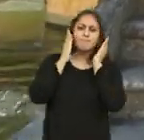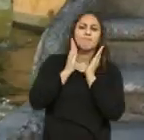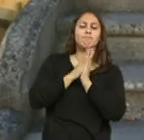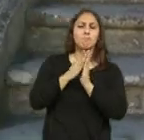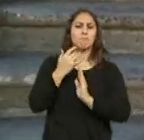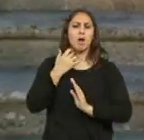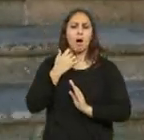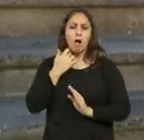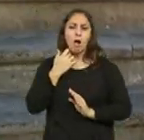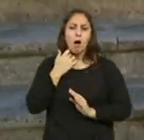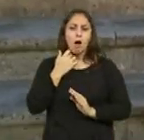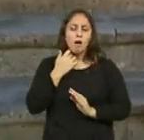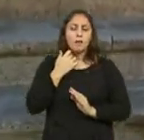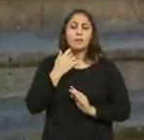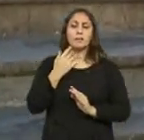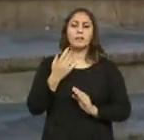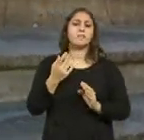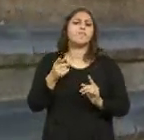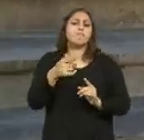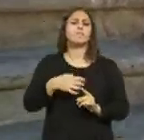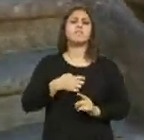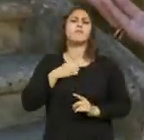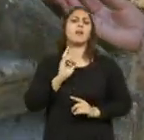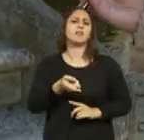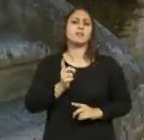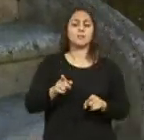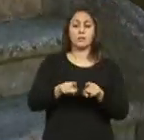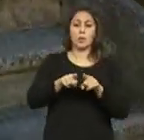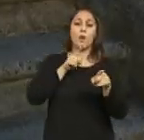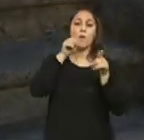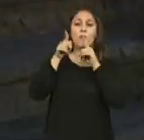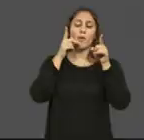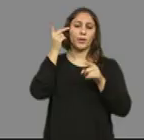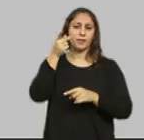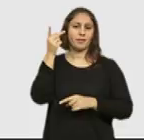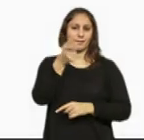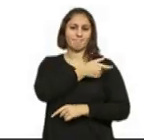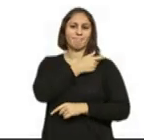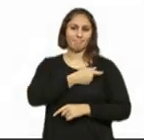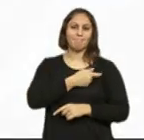que é nada mais, nada menos do que a representação da fonte da vida.